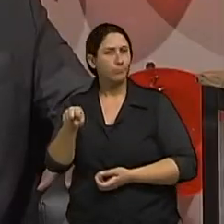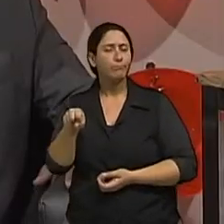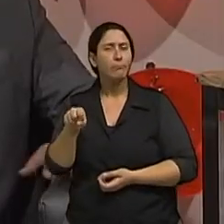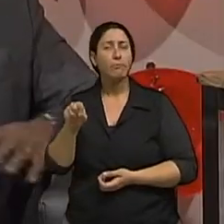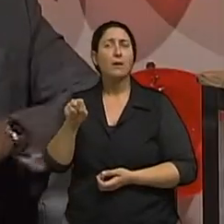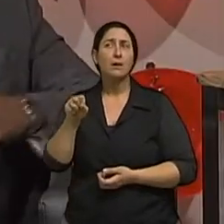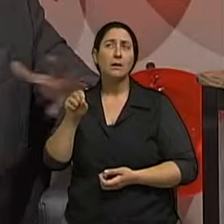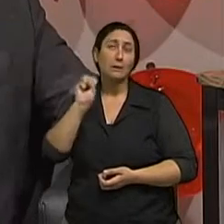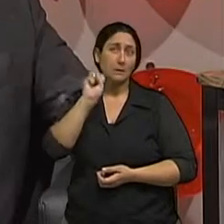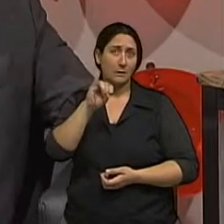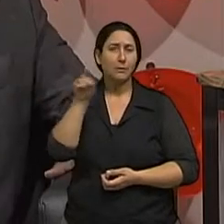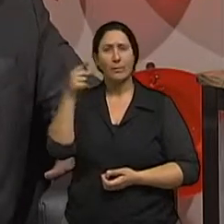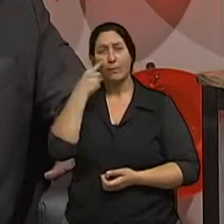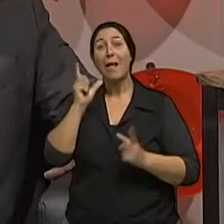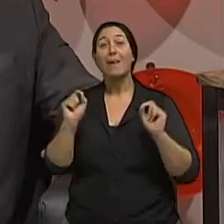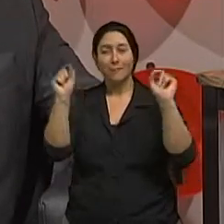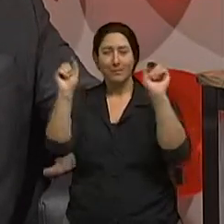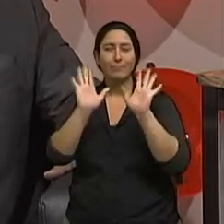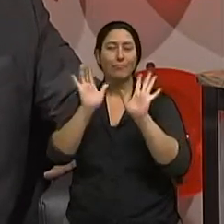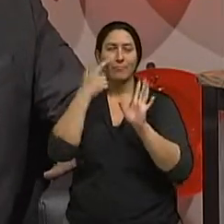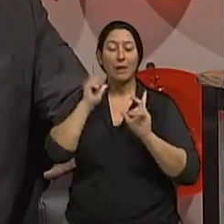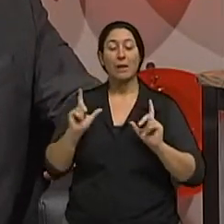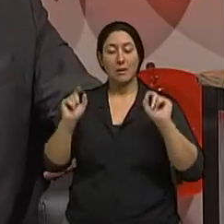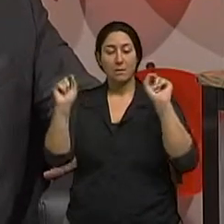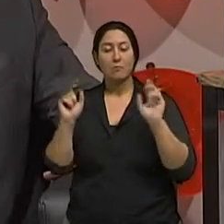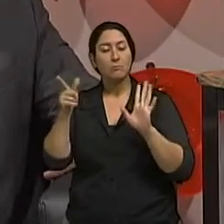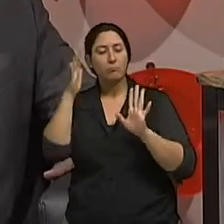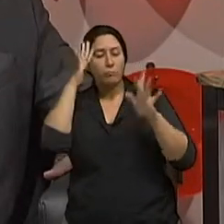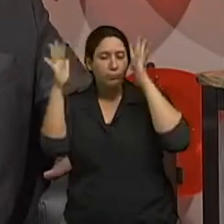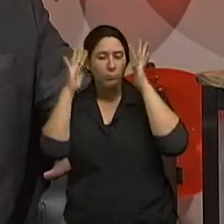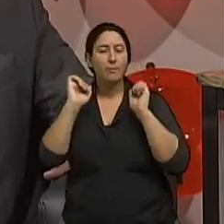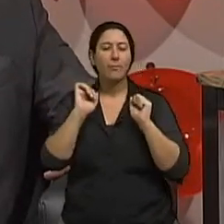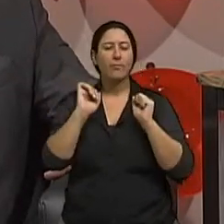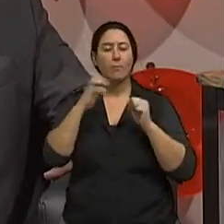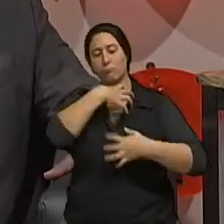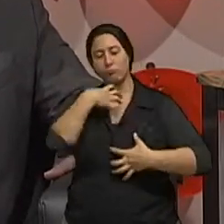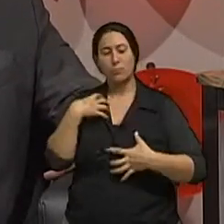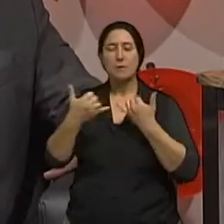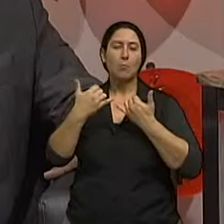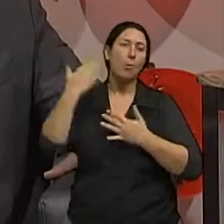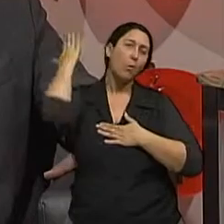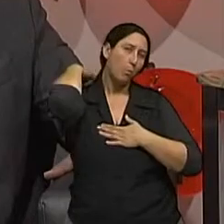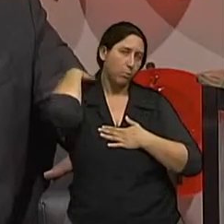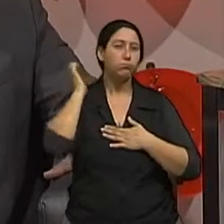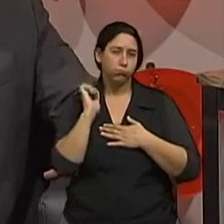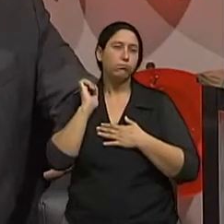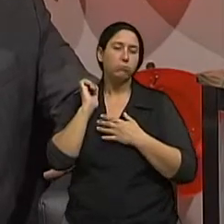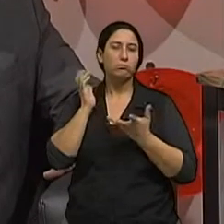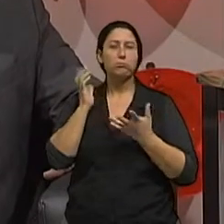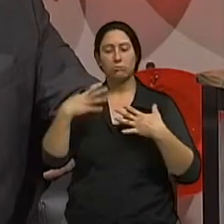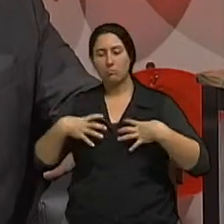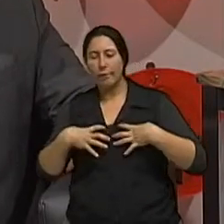pensar sobre câncer como um todo, como doença, e aí pensar em todos os outros órgãos, pulmão, mama,